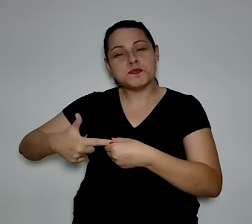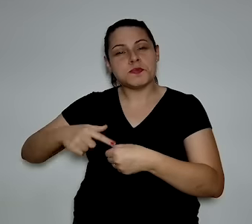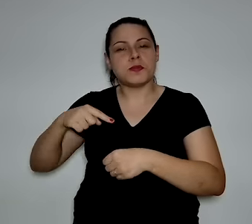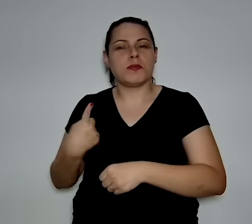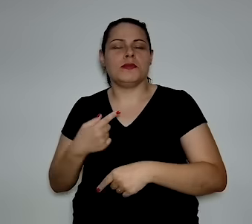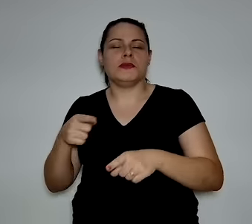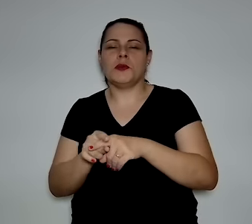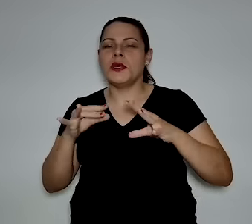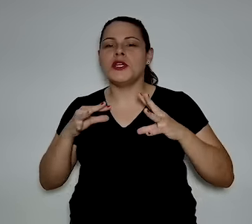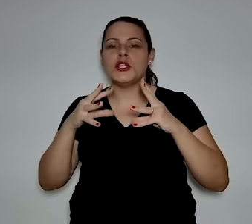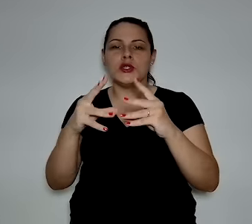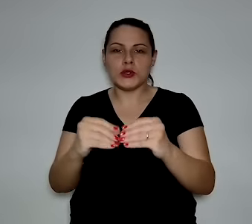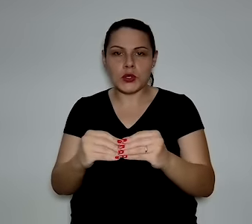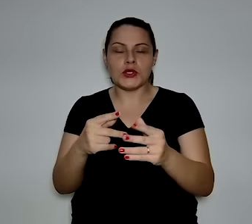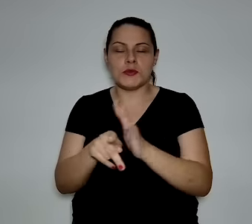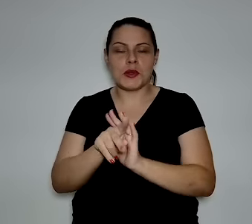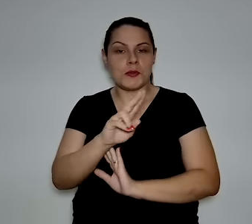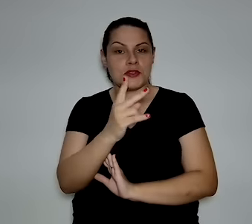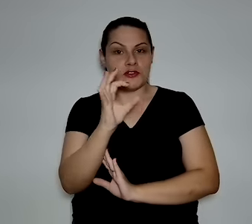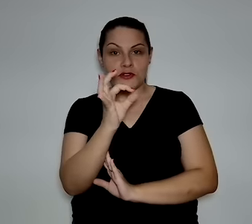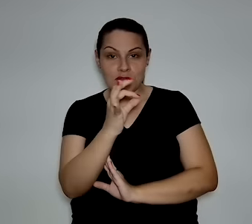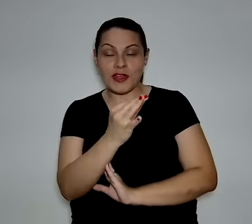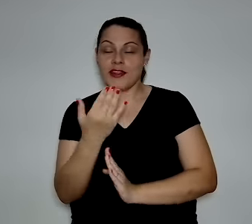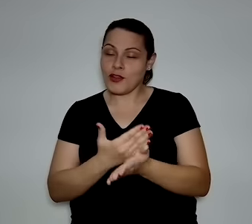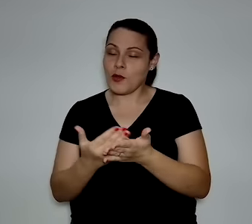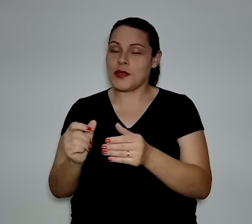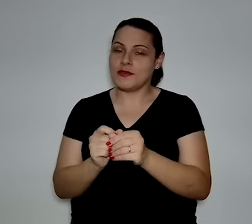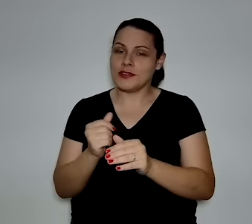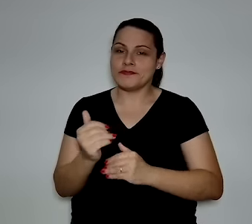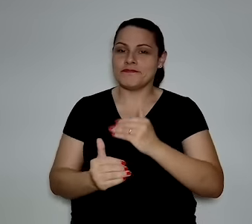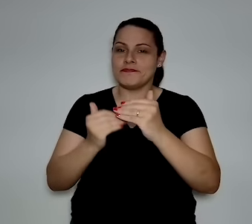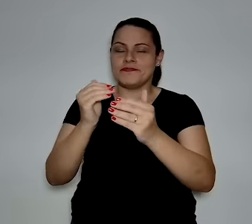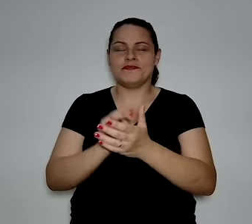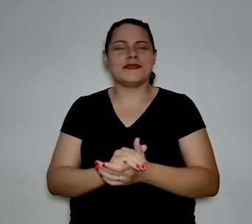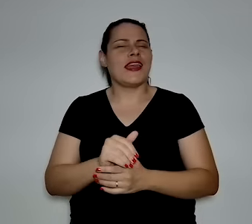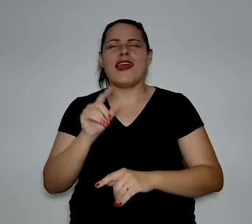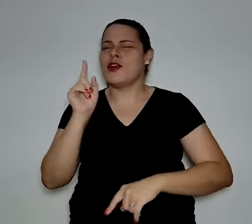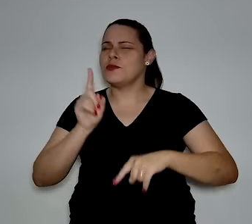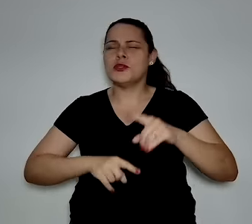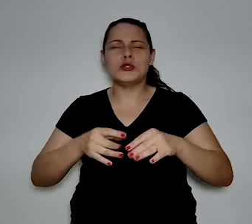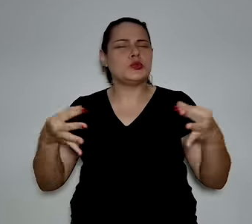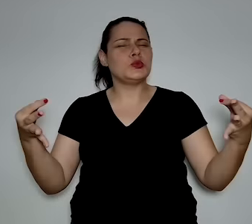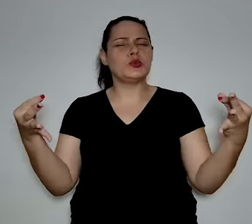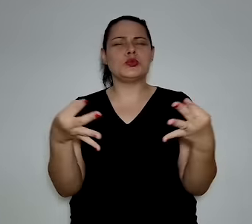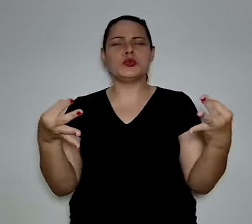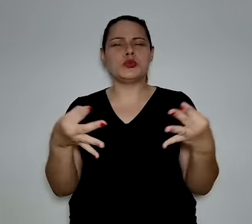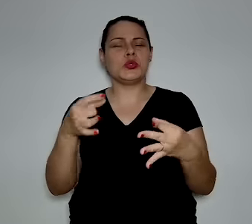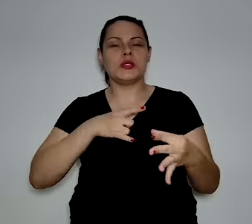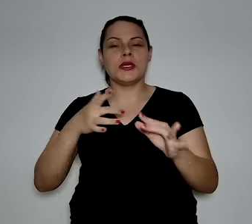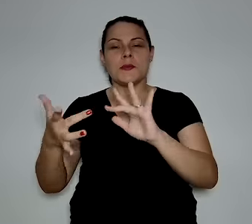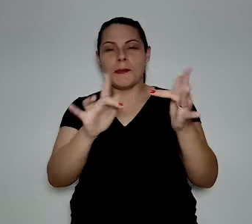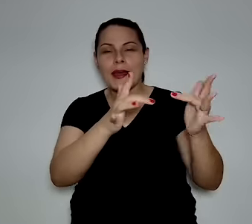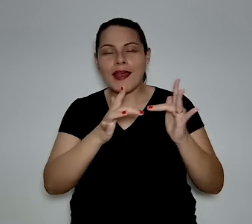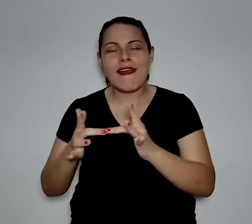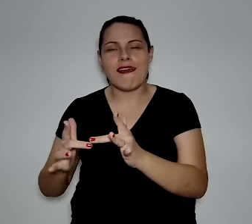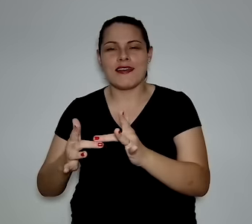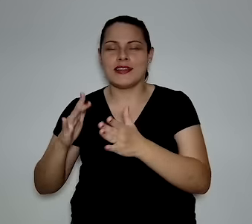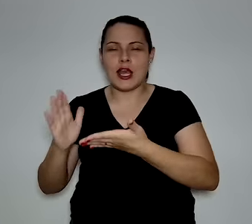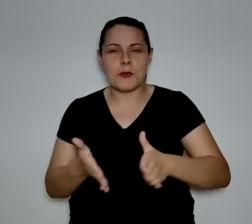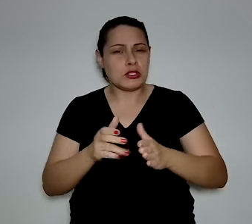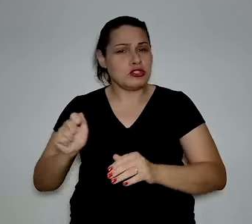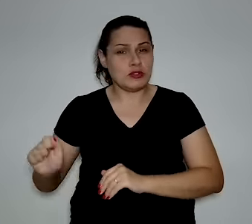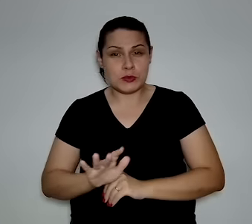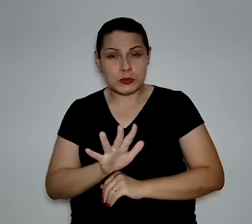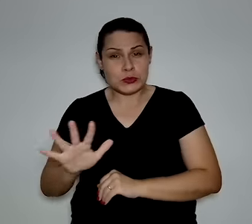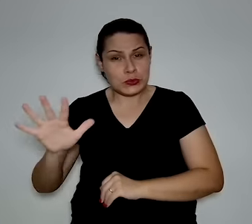Então, o hidrogênio verde entra para fazer essa composição. O hidrogênio verde é um produto sofisticadíssimo. Você tem uma cadeia produtiva